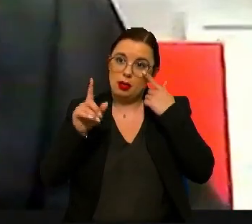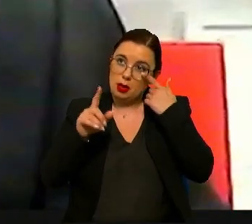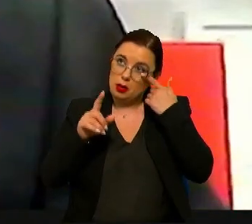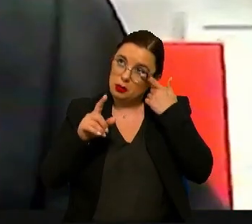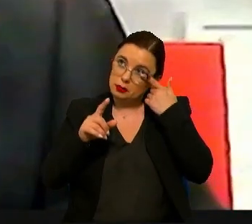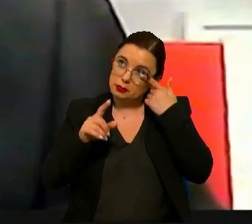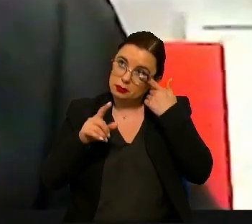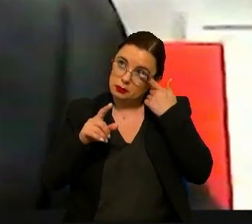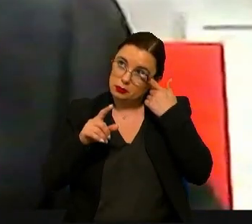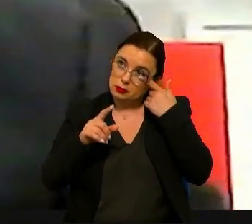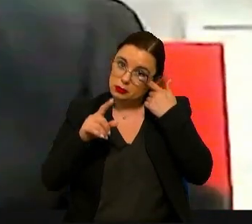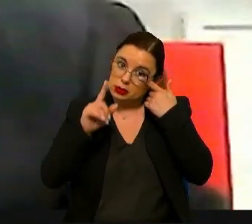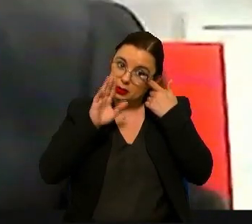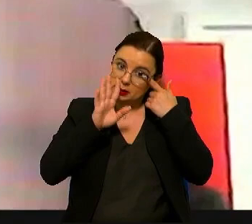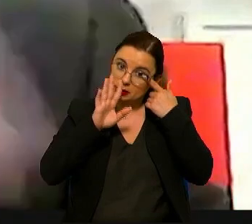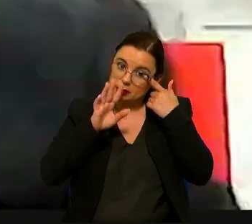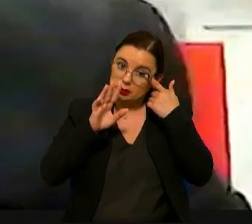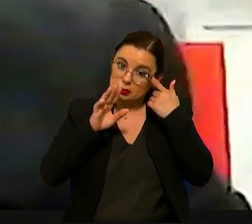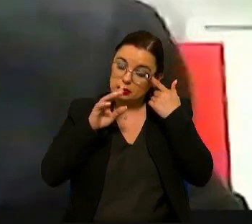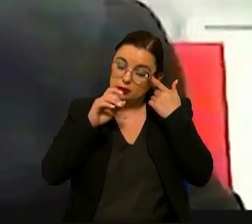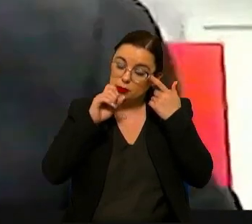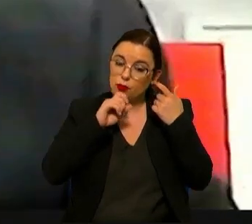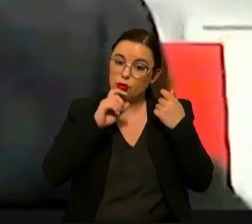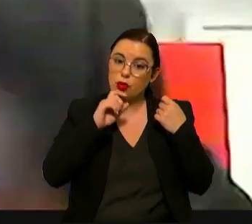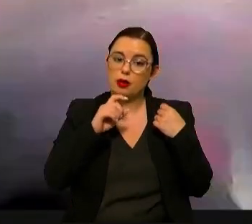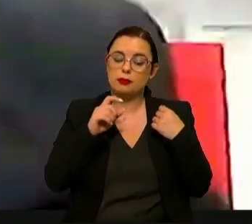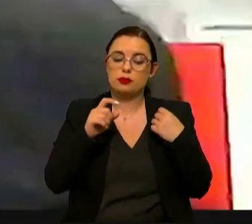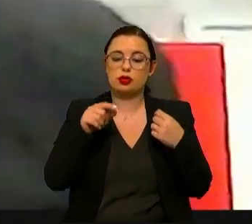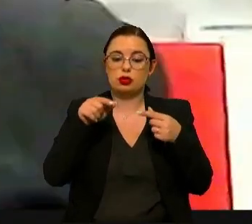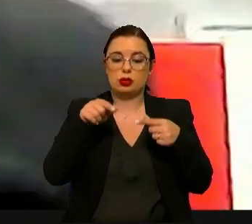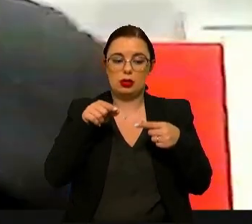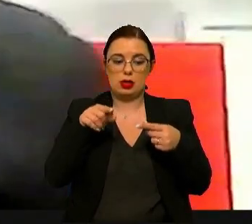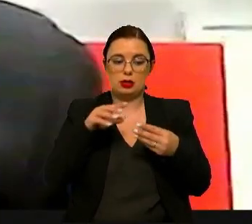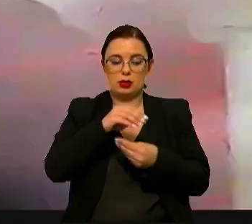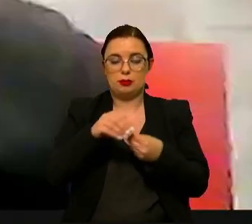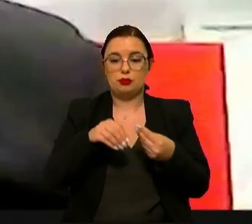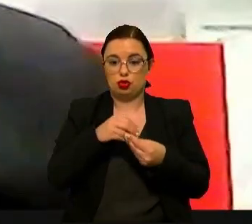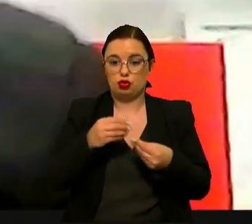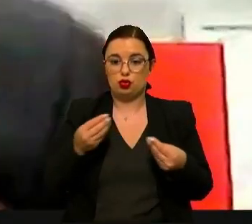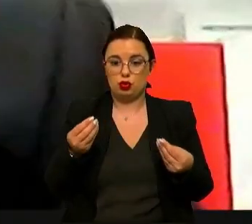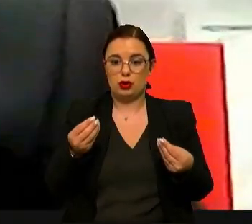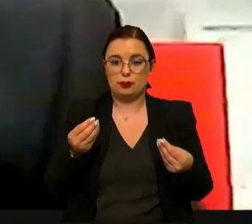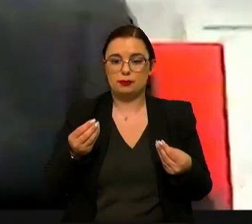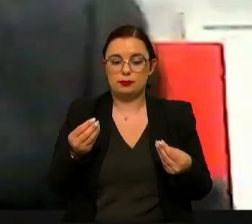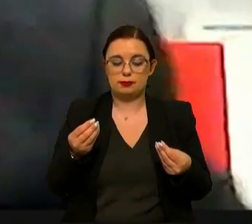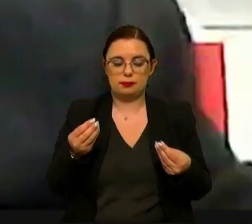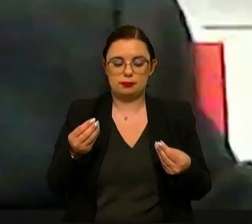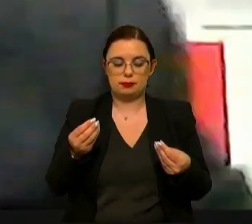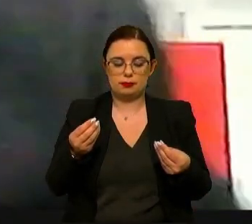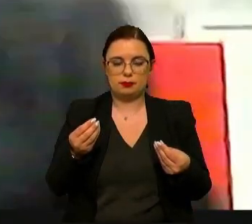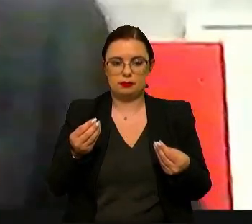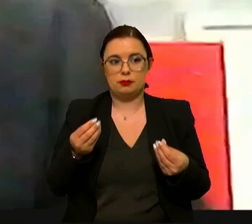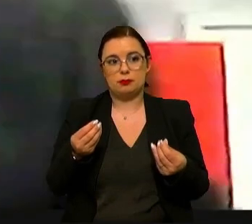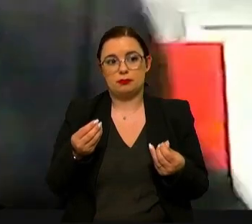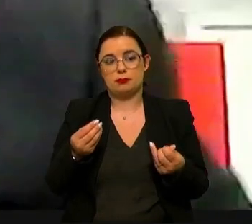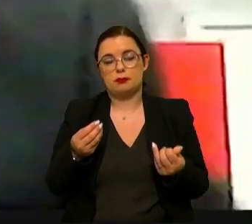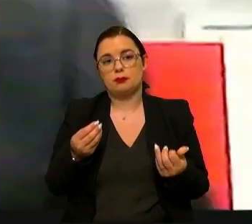se pudermos neste cluster neste verdadeiro cluster que está